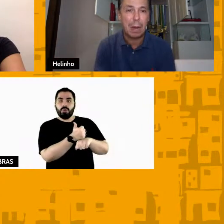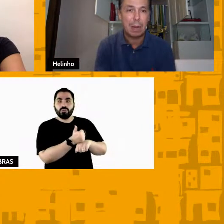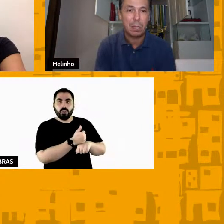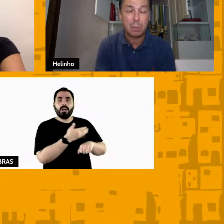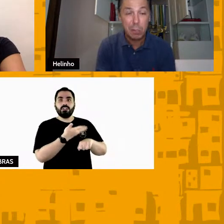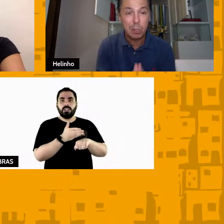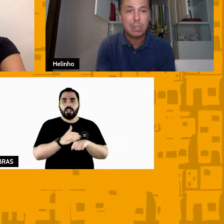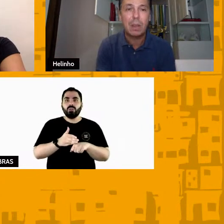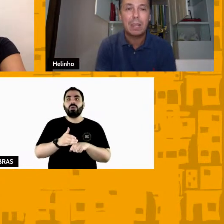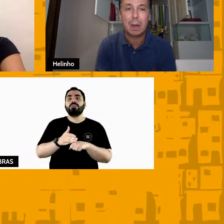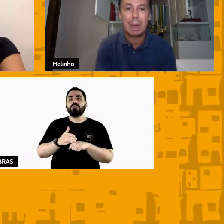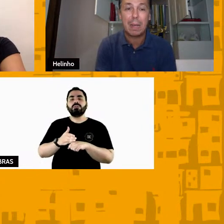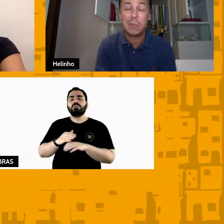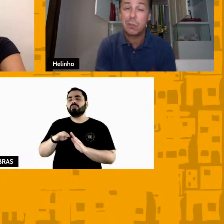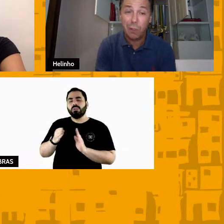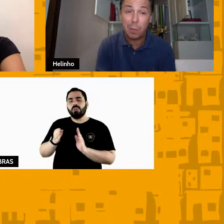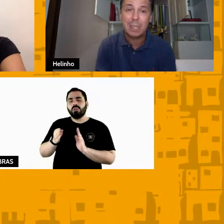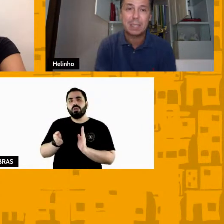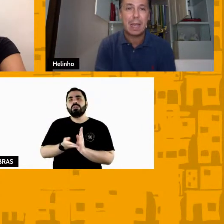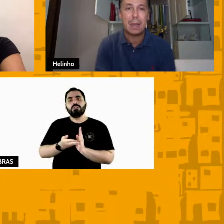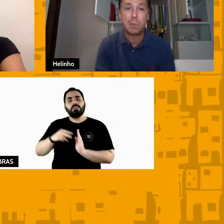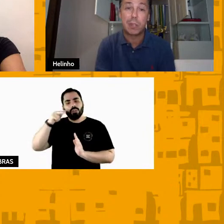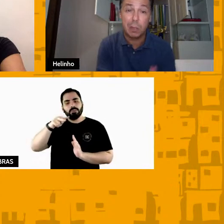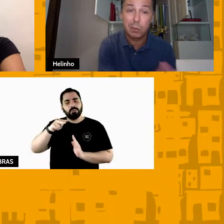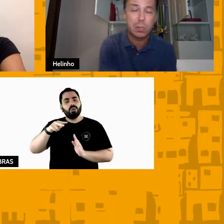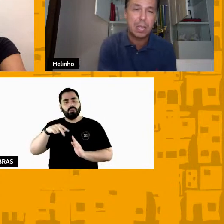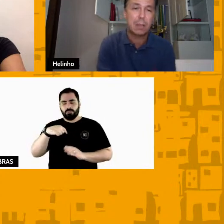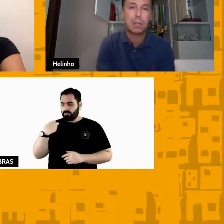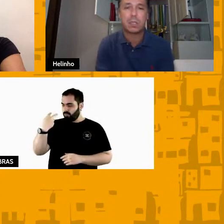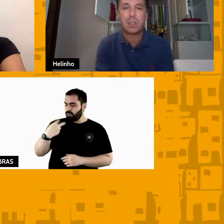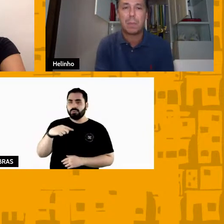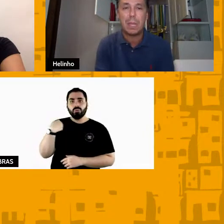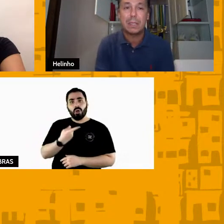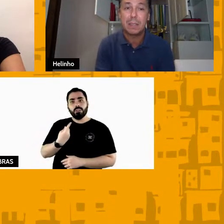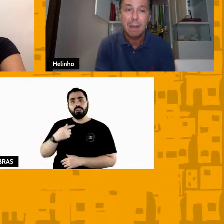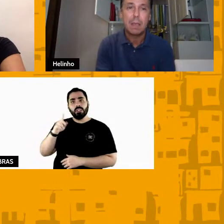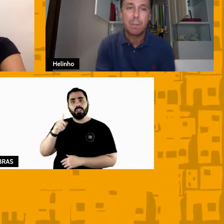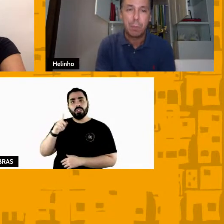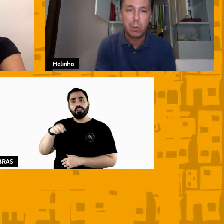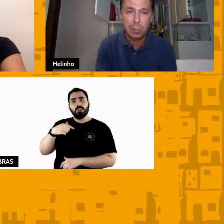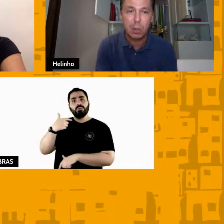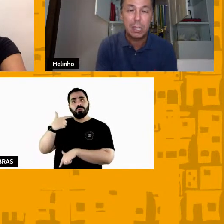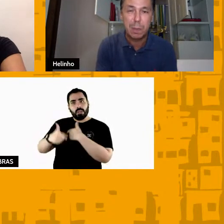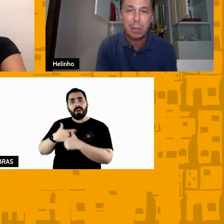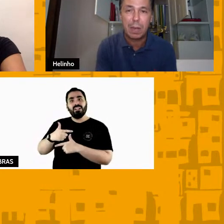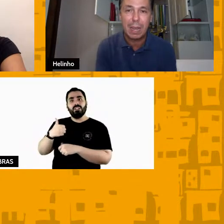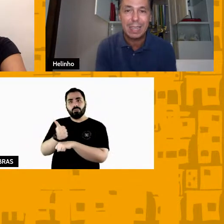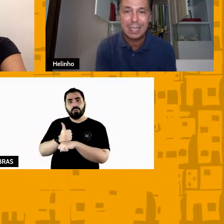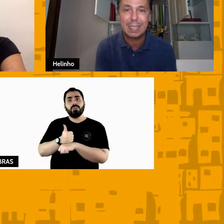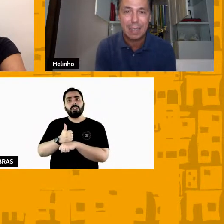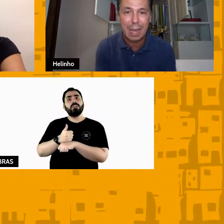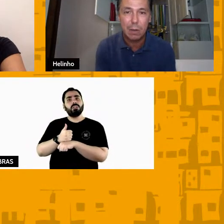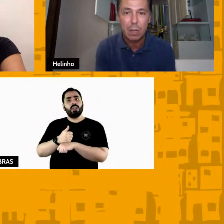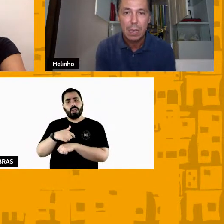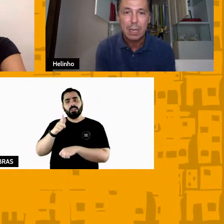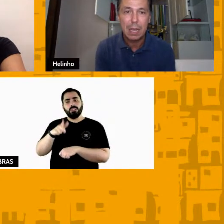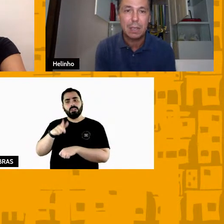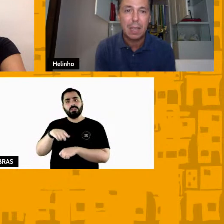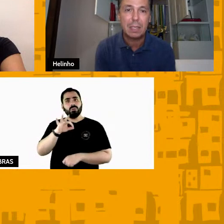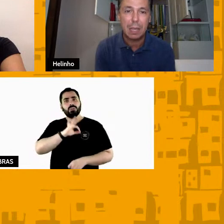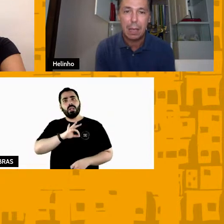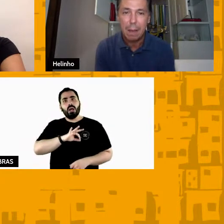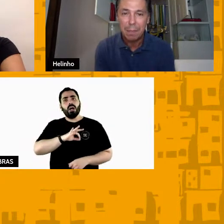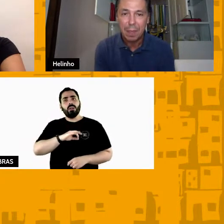como um trabalho as pessoas estão ali trabalhando de forma séria buscando sustento das suas famílias e por isso o respeito ele é necessário